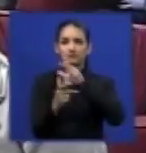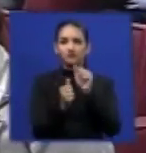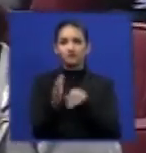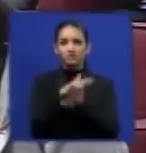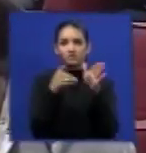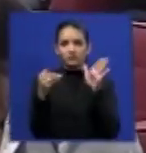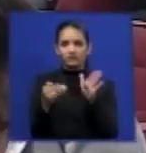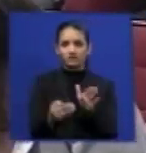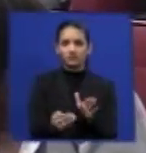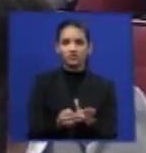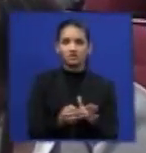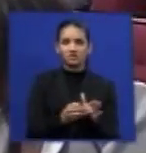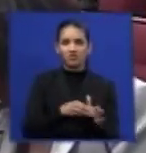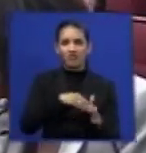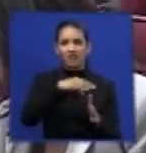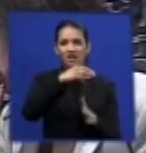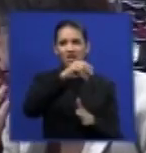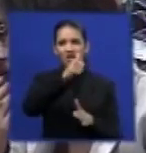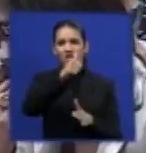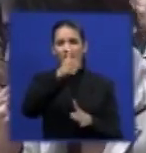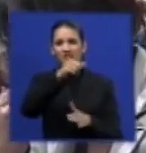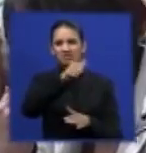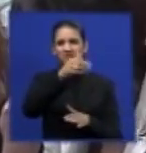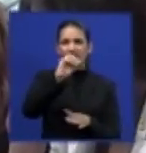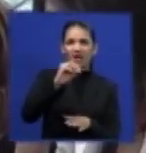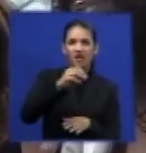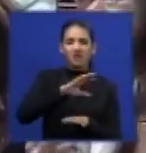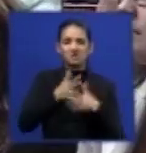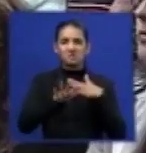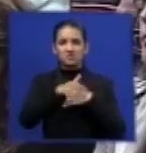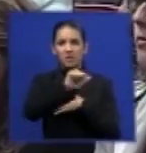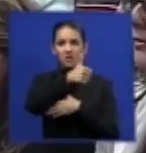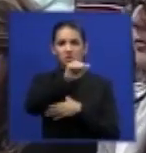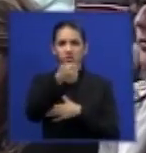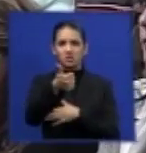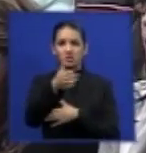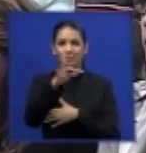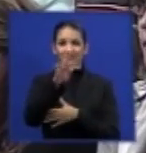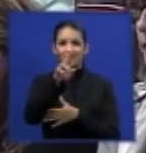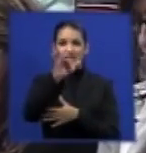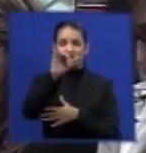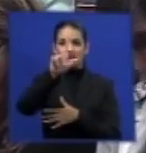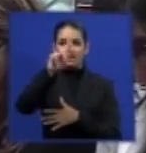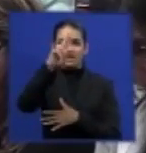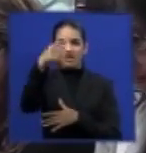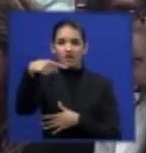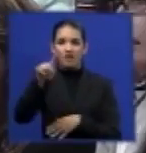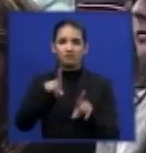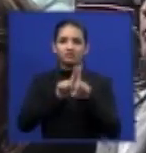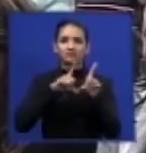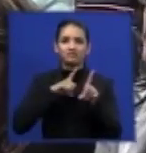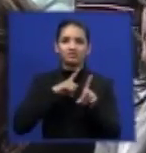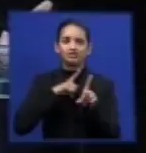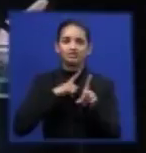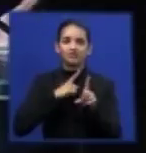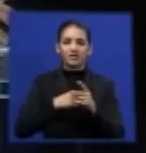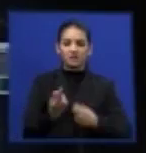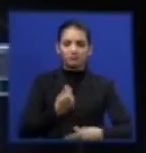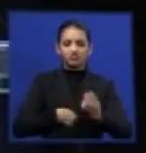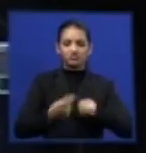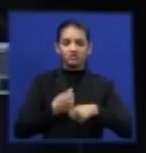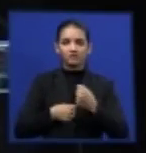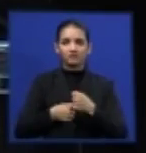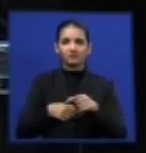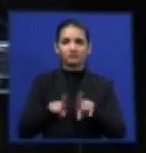seus 10, 11 trilhões de receita anual, a América não aderiu